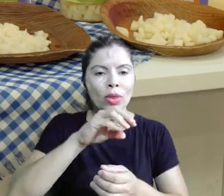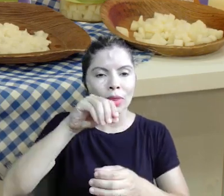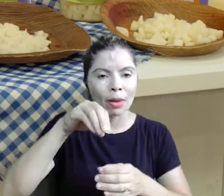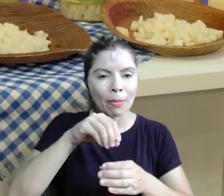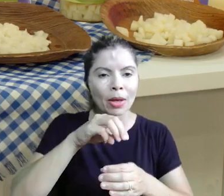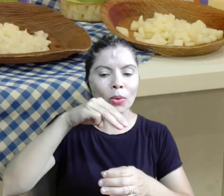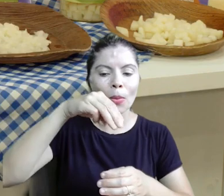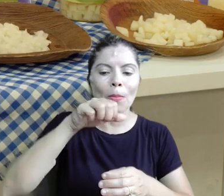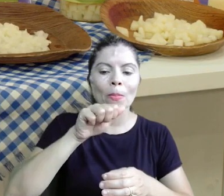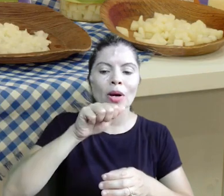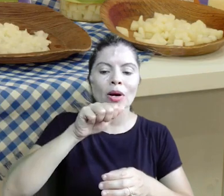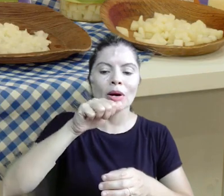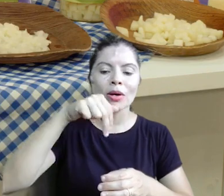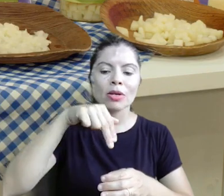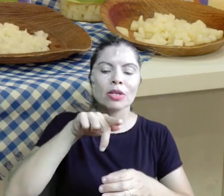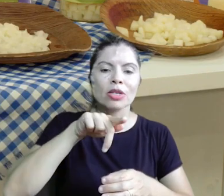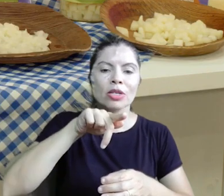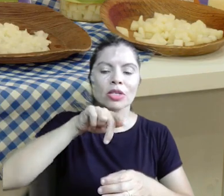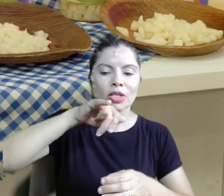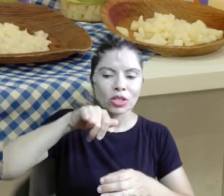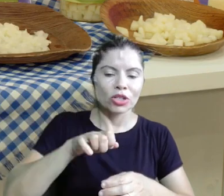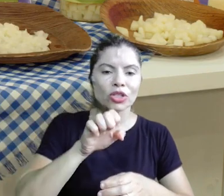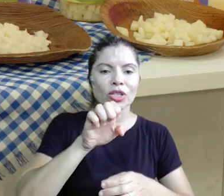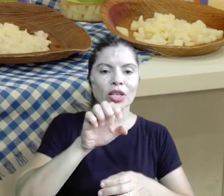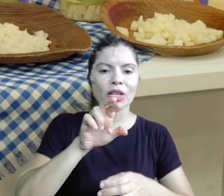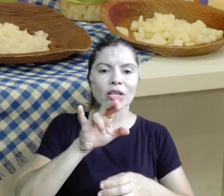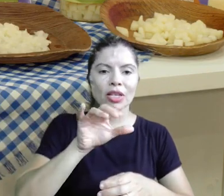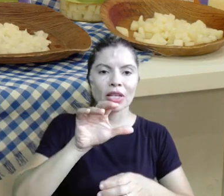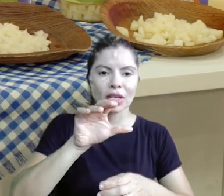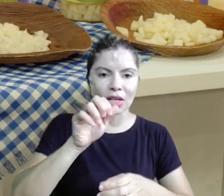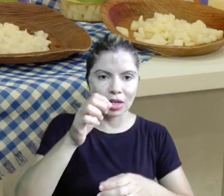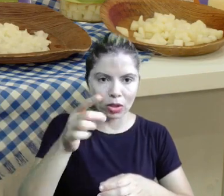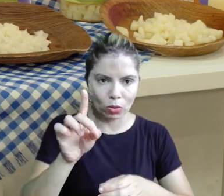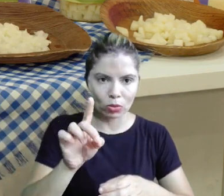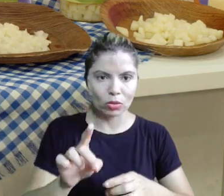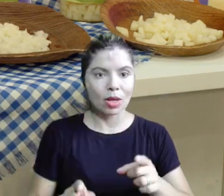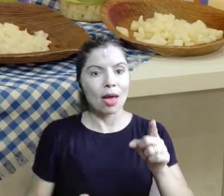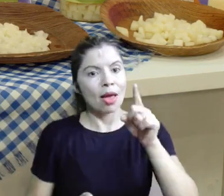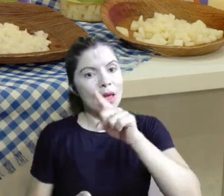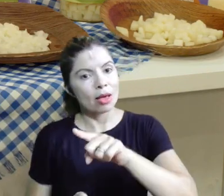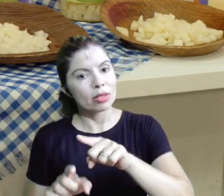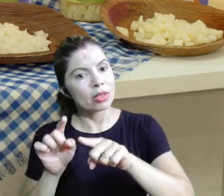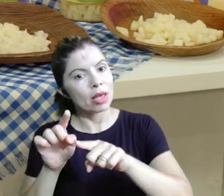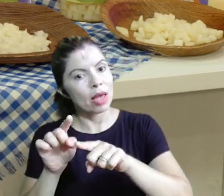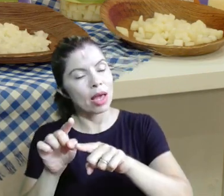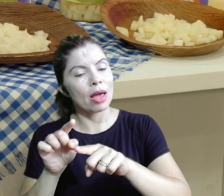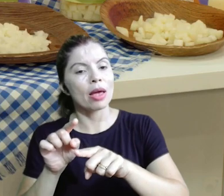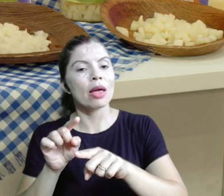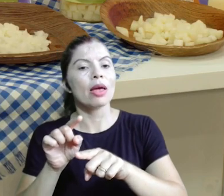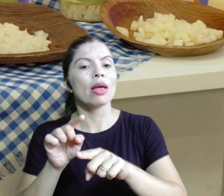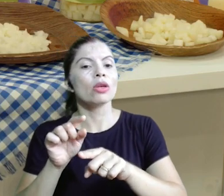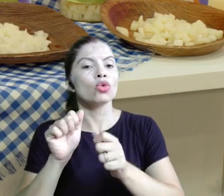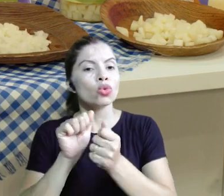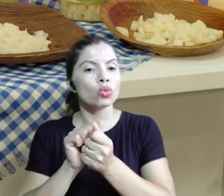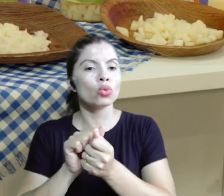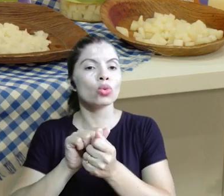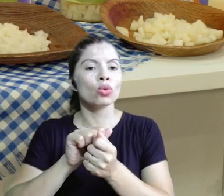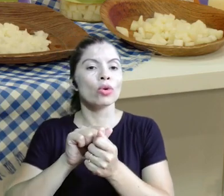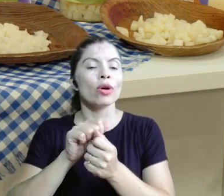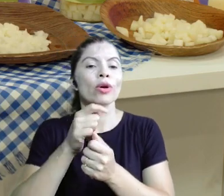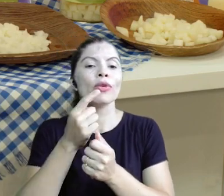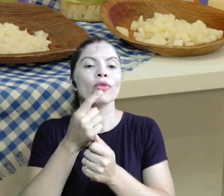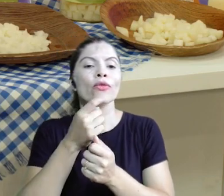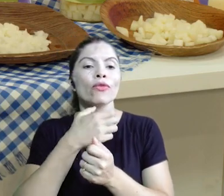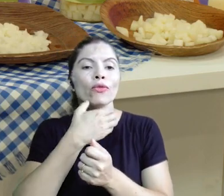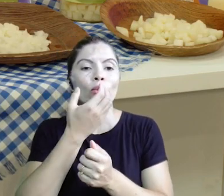super natural tá fresquinho foi feito de manhã E esse daqui é um palmito de patê de palmito